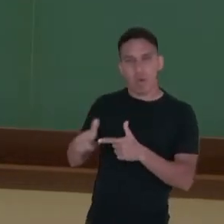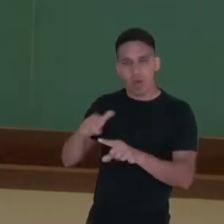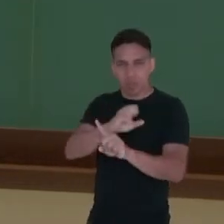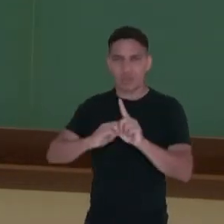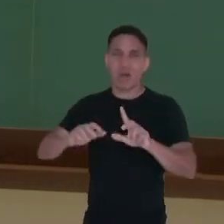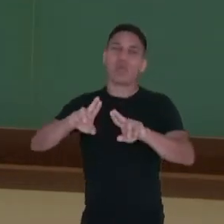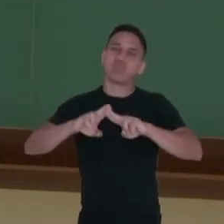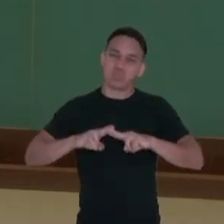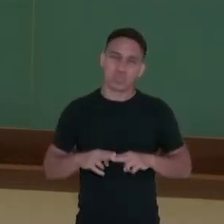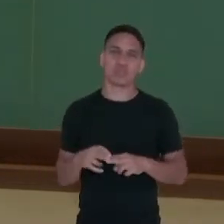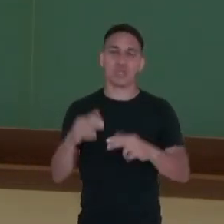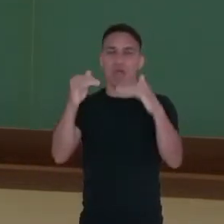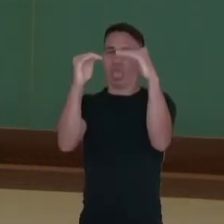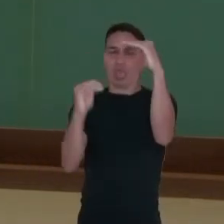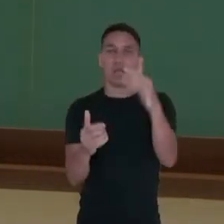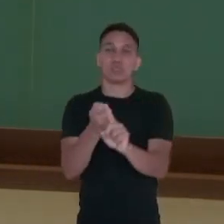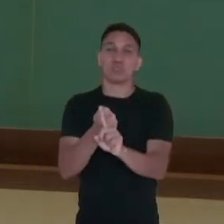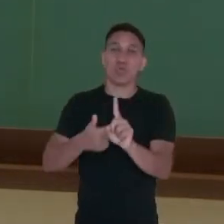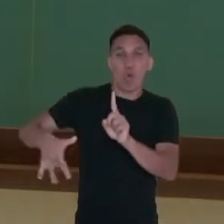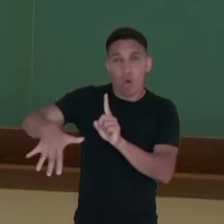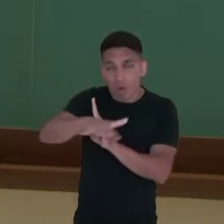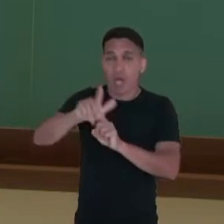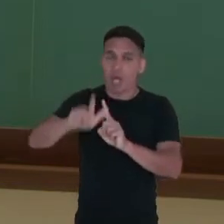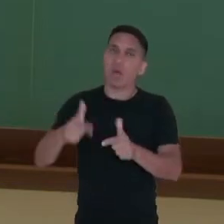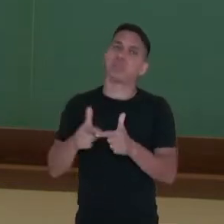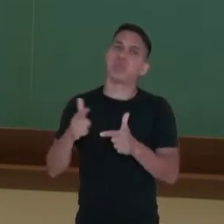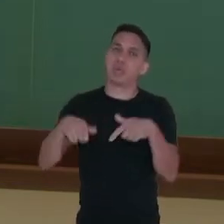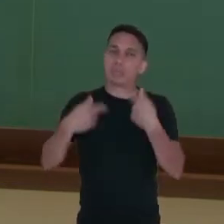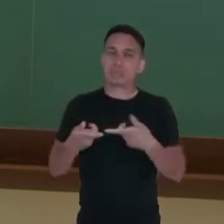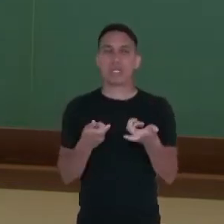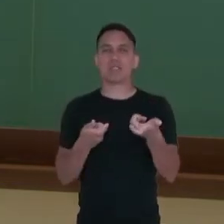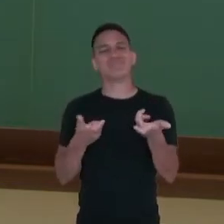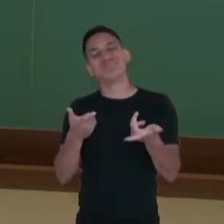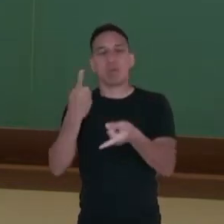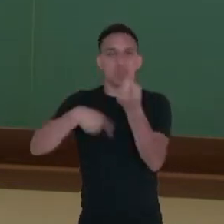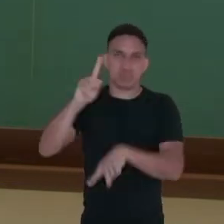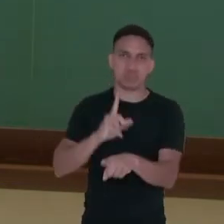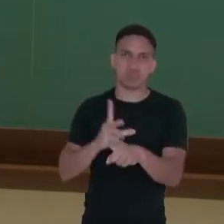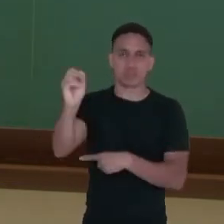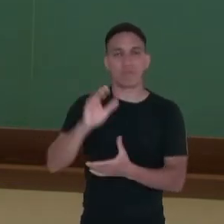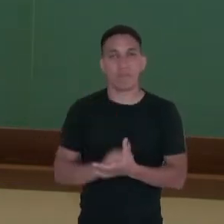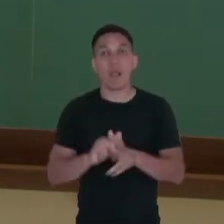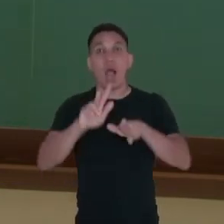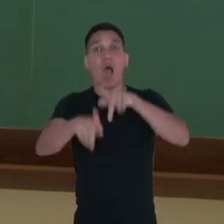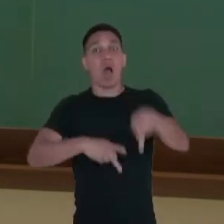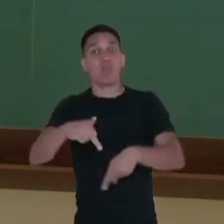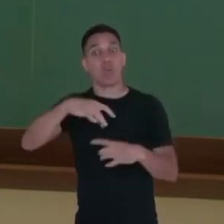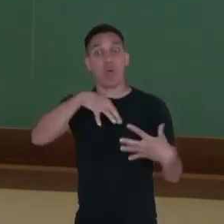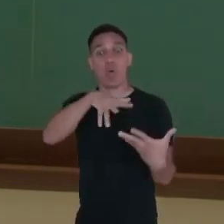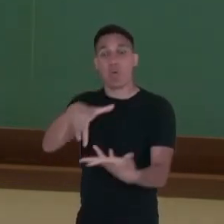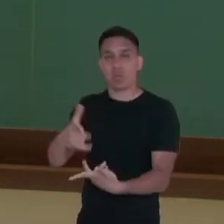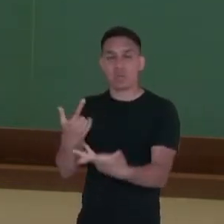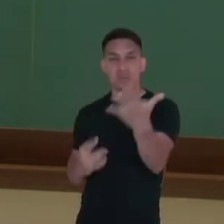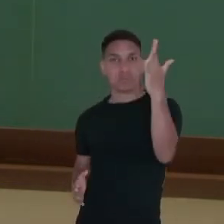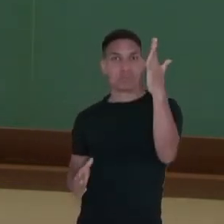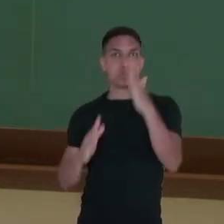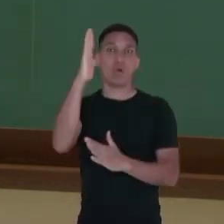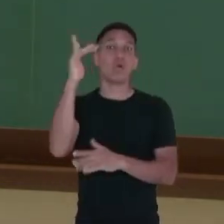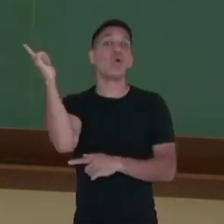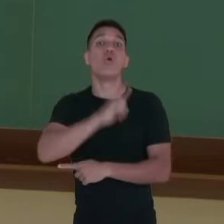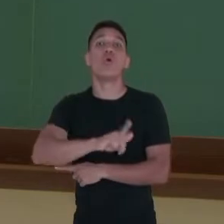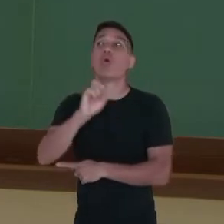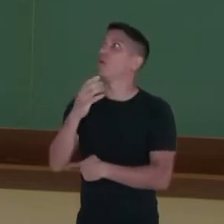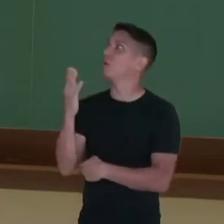é um problema a ser combatido. A população mundial, aliás, ela atingiu a marca de 7